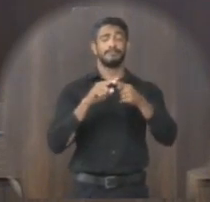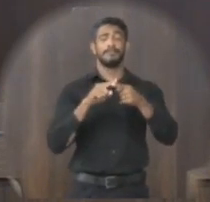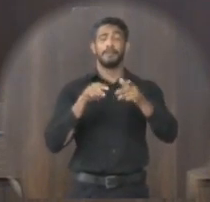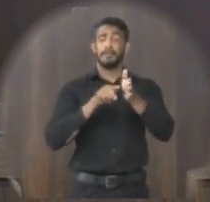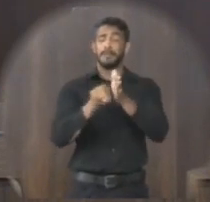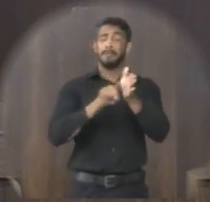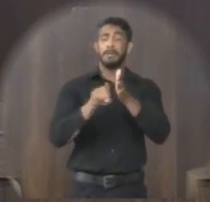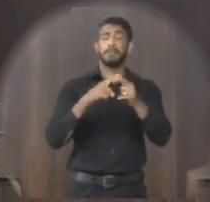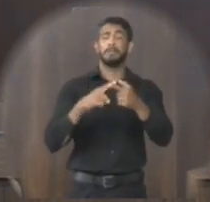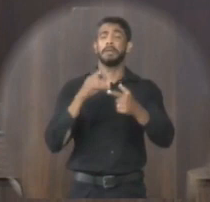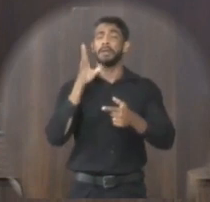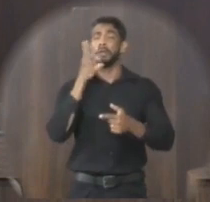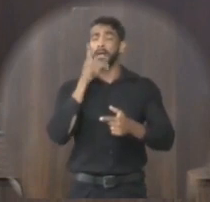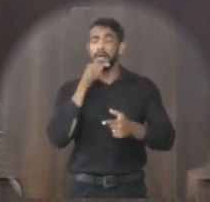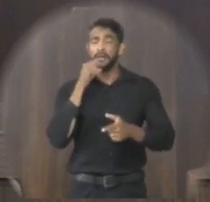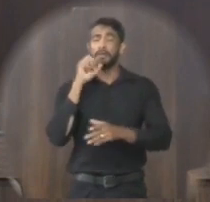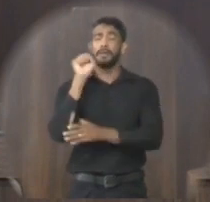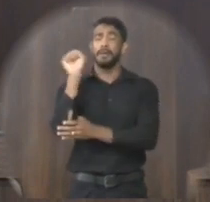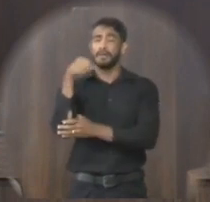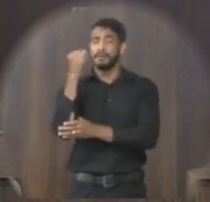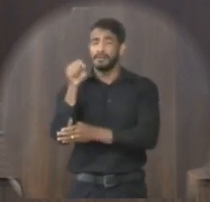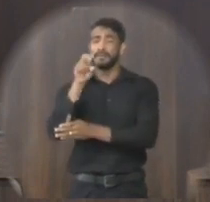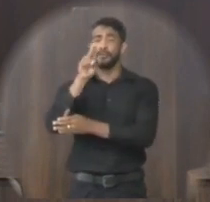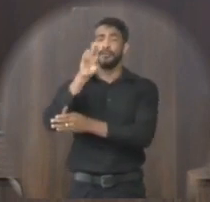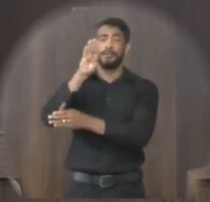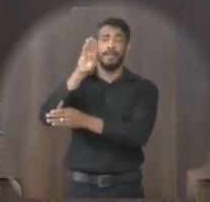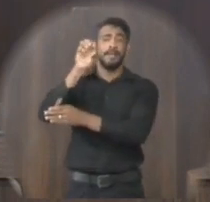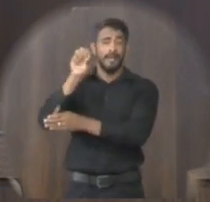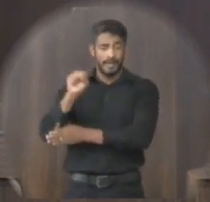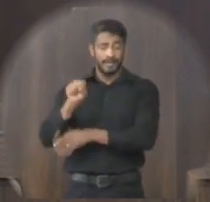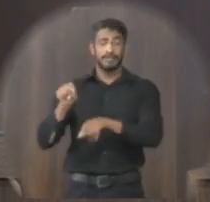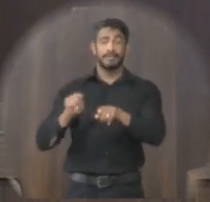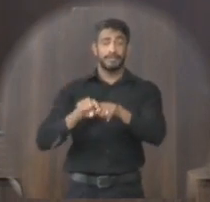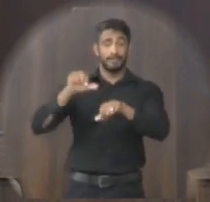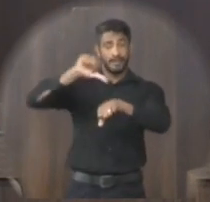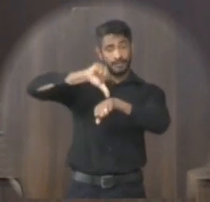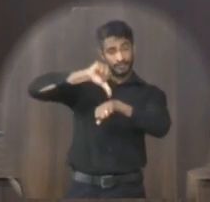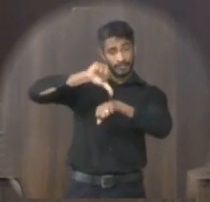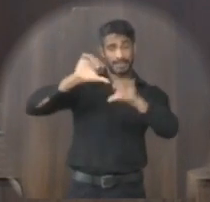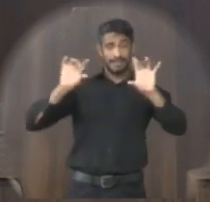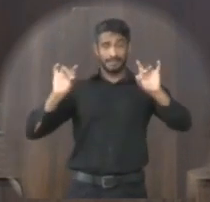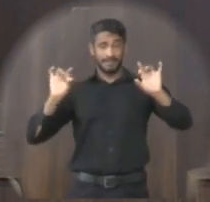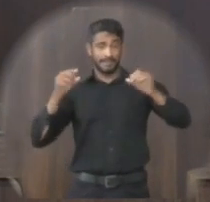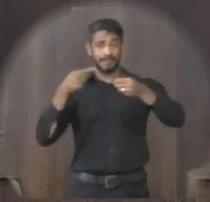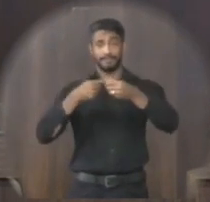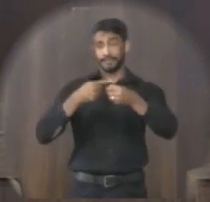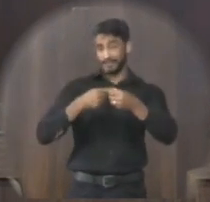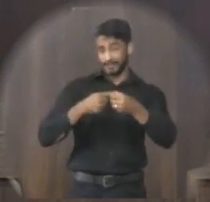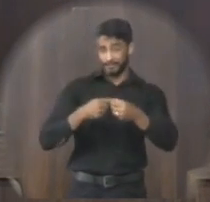especializado com fisioterapeutas nas UBS e no centro de especialidade do município